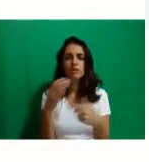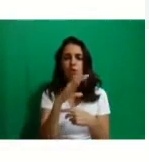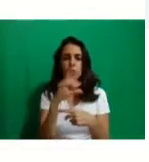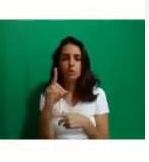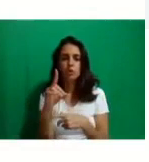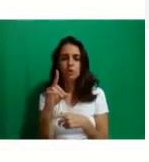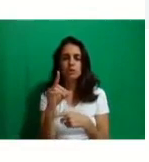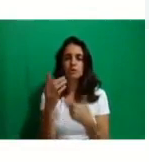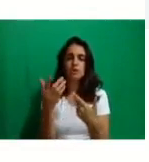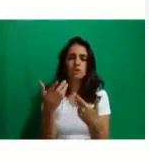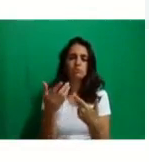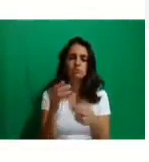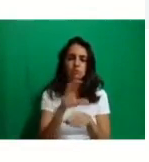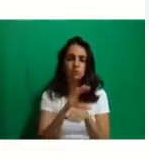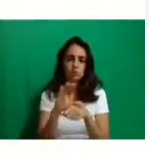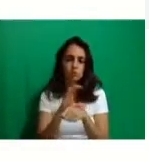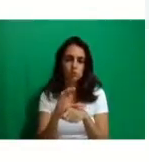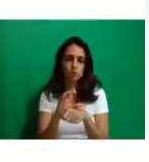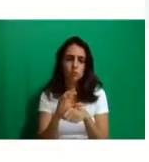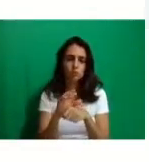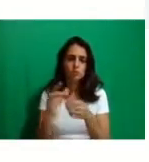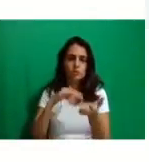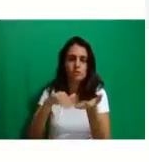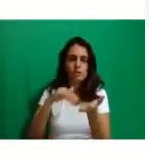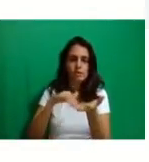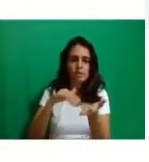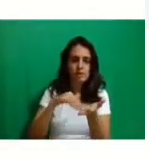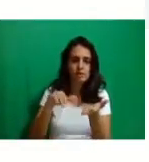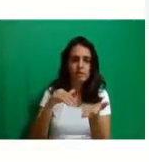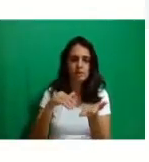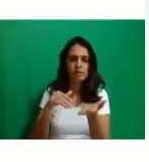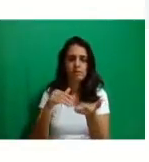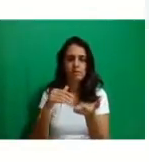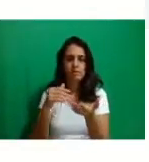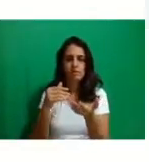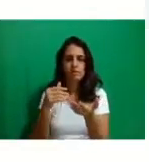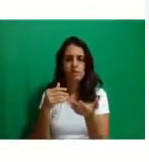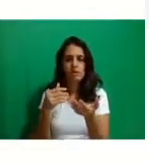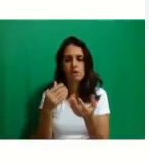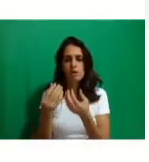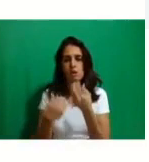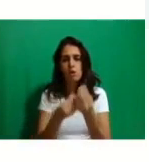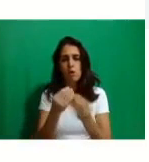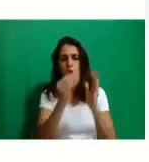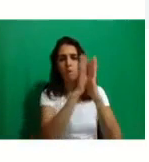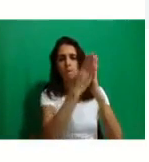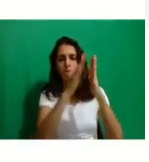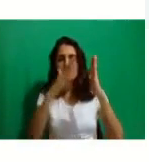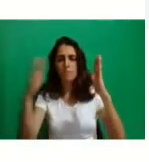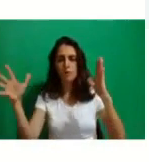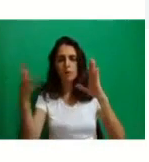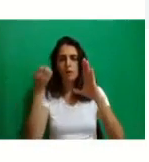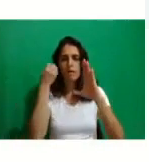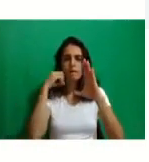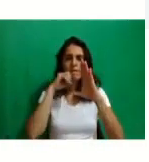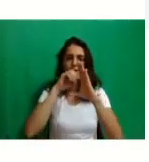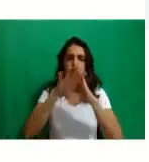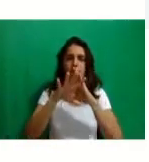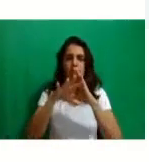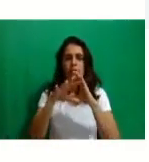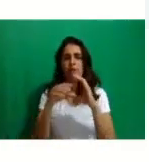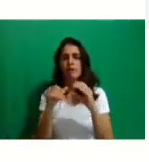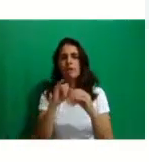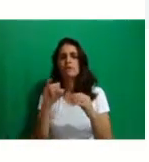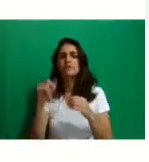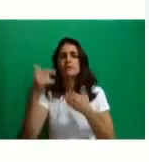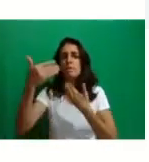Como que eu acesso a secretaria acadêmica? Como que funciona a biblioteca do CFO? Falteia uma avaliação. O que eu devo